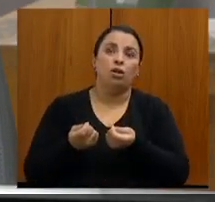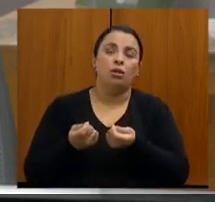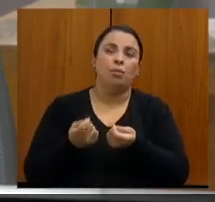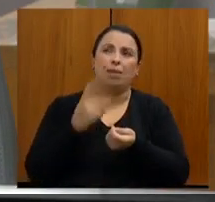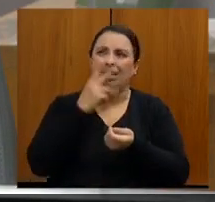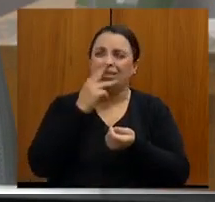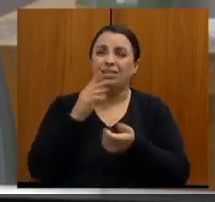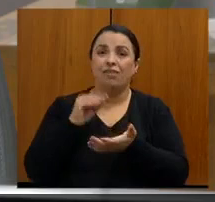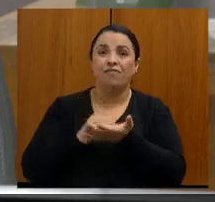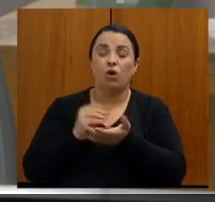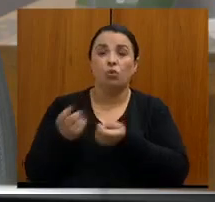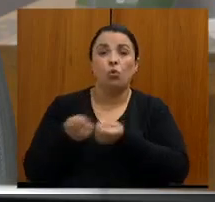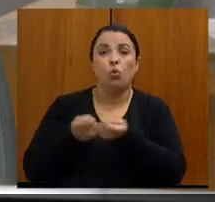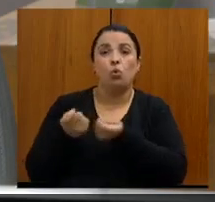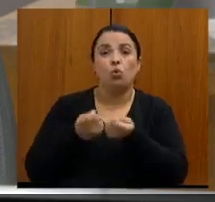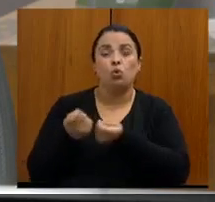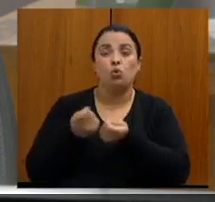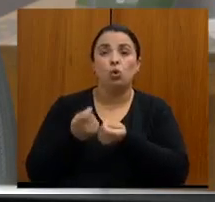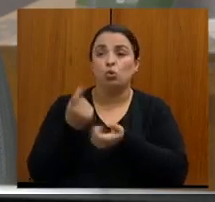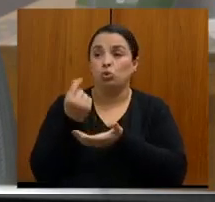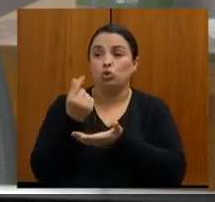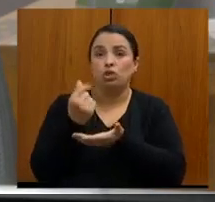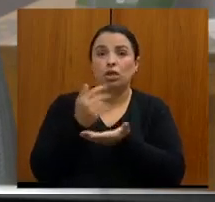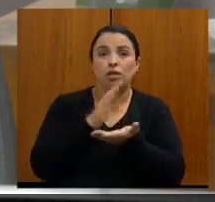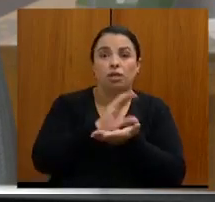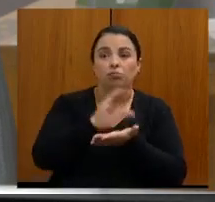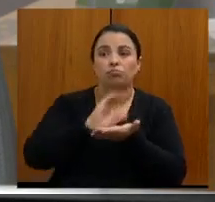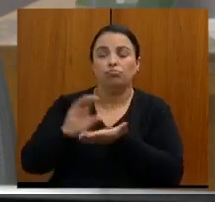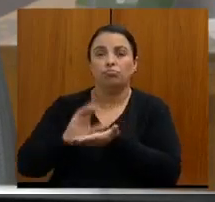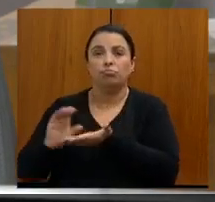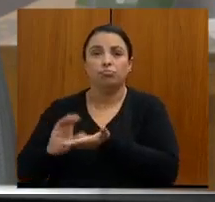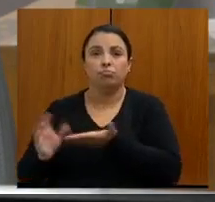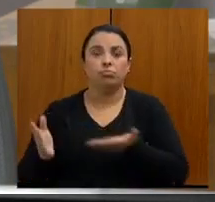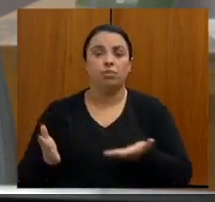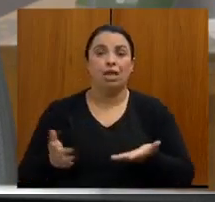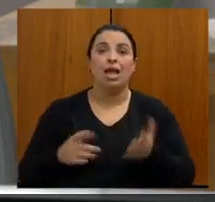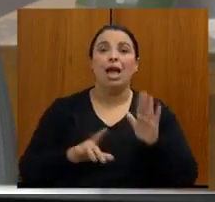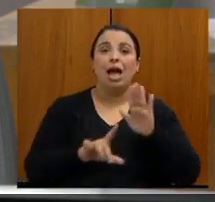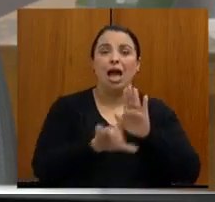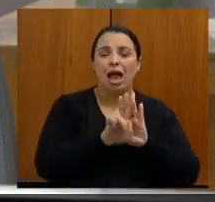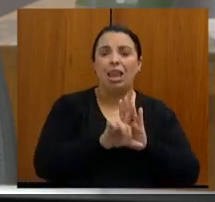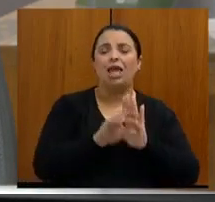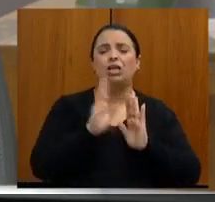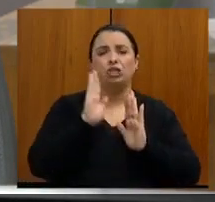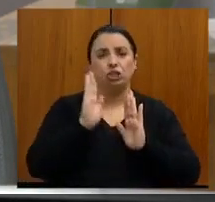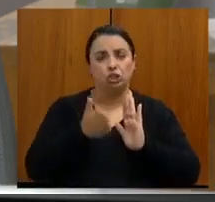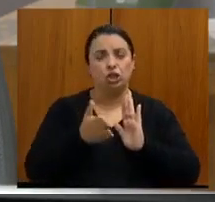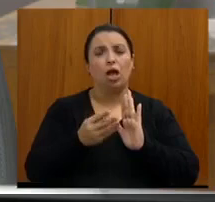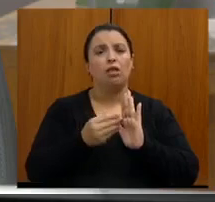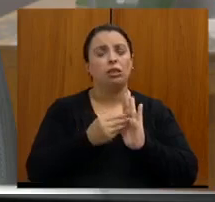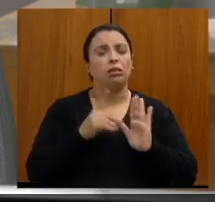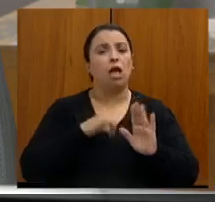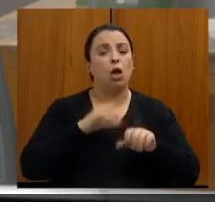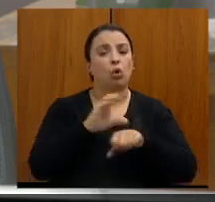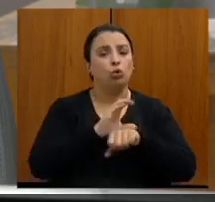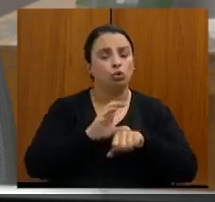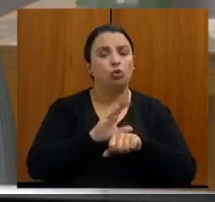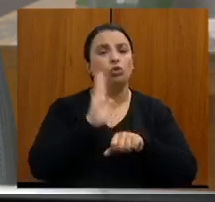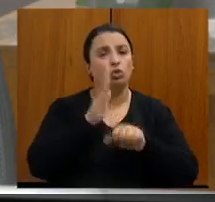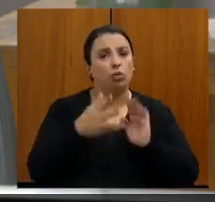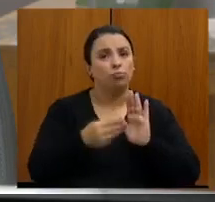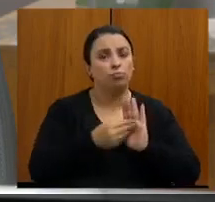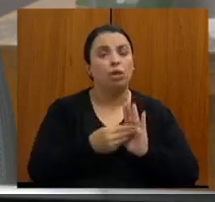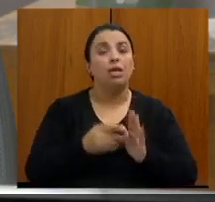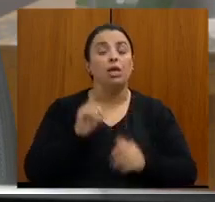não dialoga com o que a Constituição estabeleceu, a Lei 8080 estabeleceu, que é o secretário de